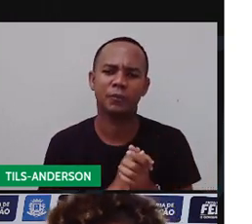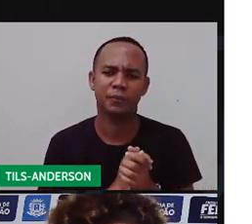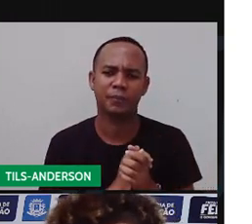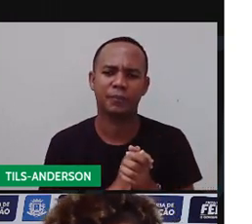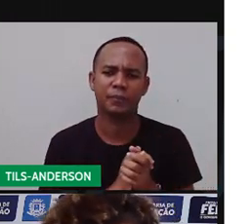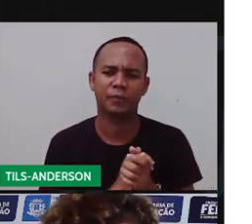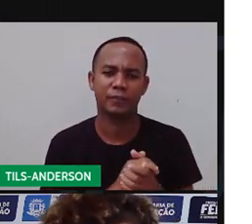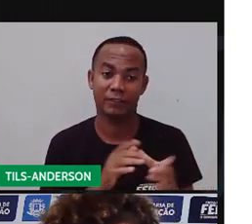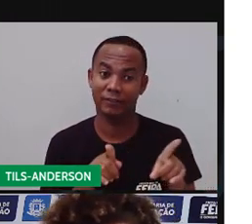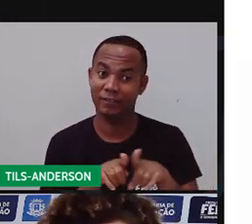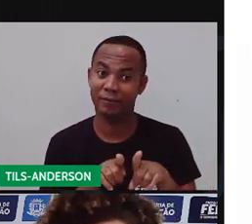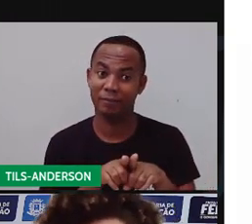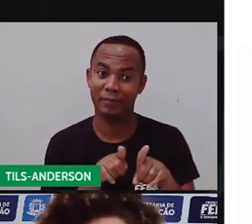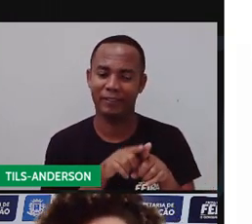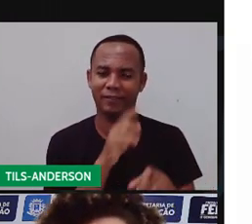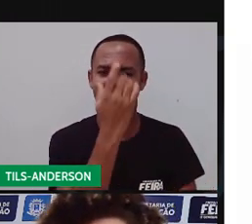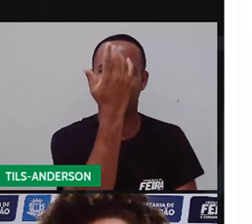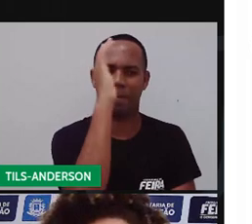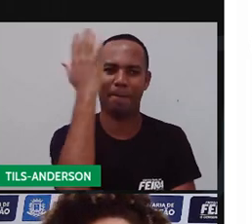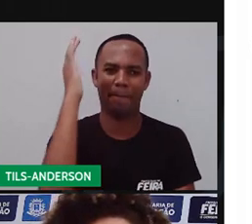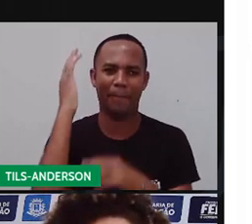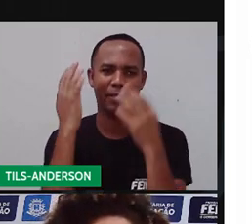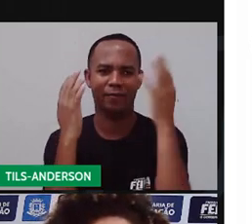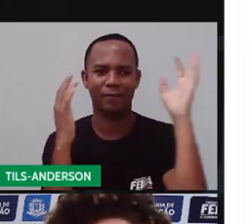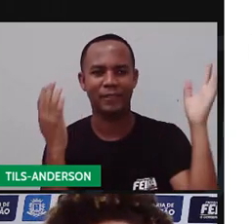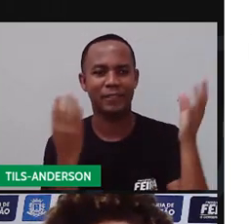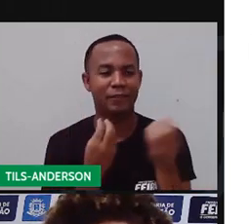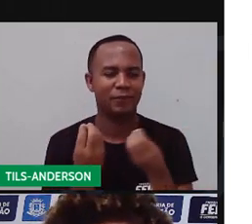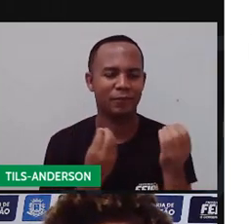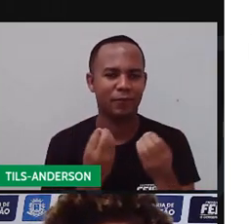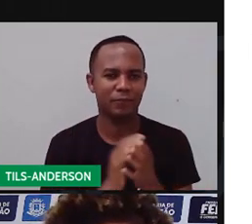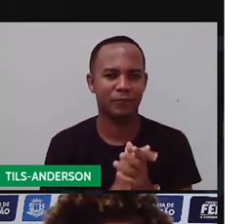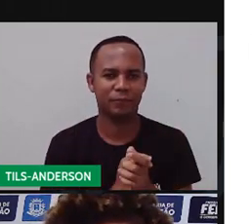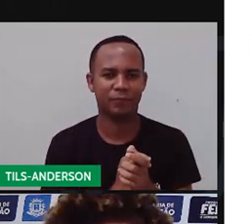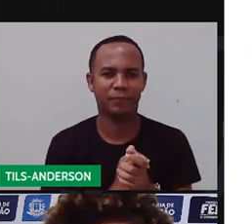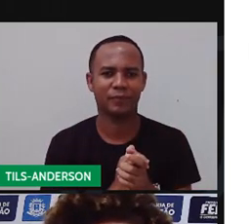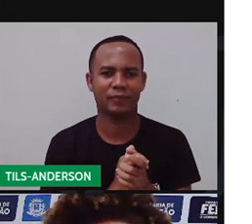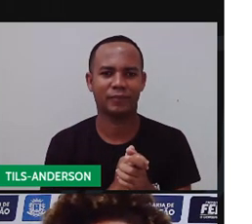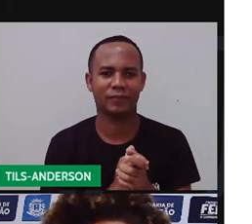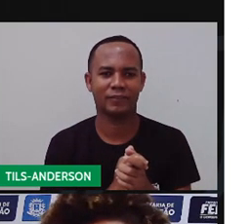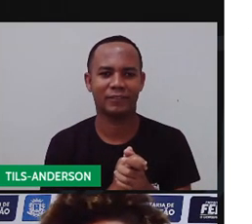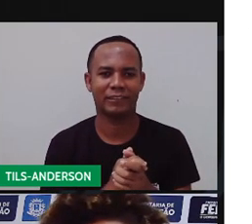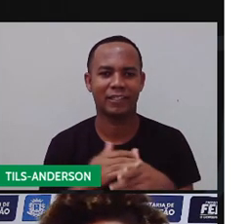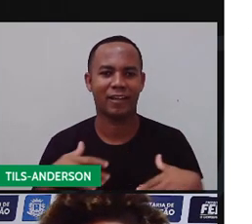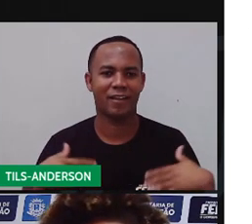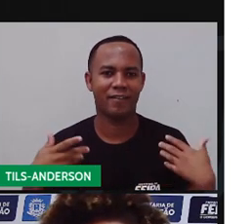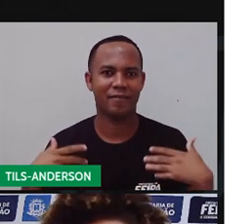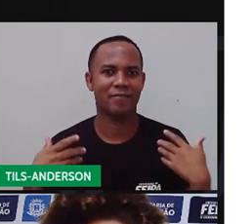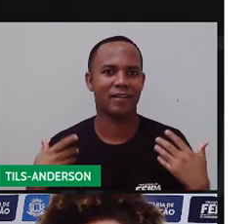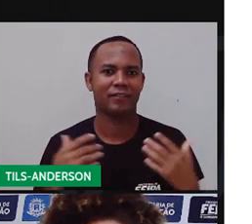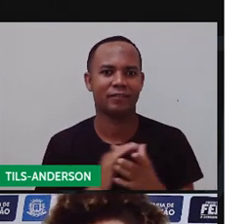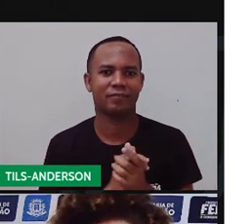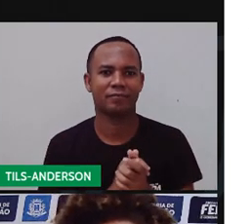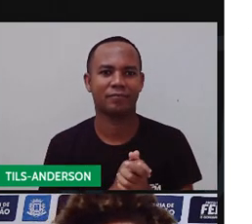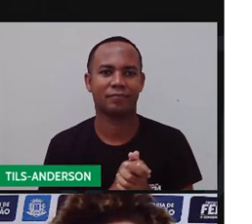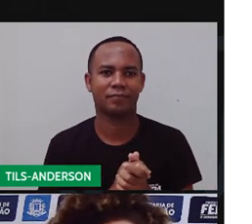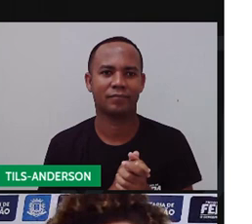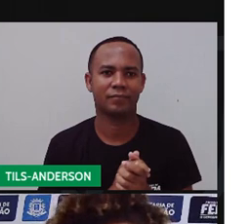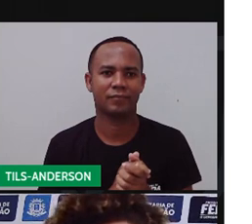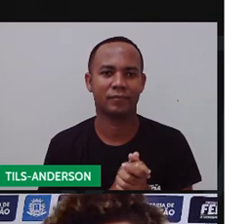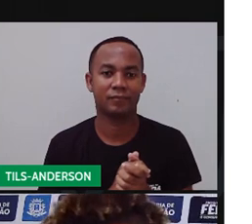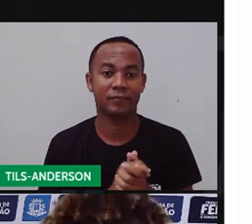e conservação do meio ambiente? Vamos lá? Anderson tá animado? Bom,